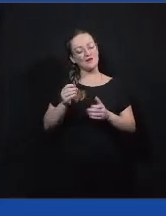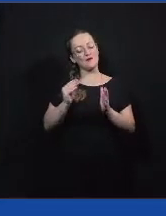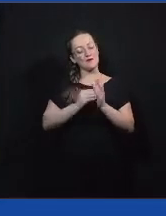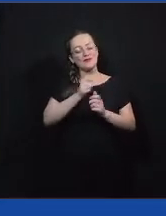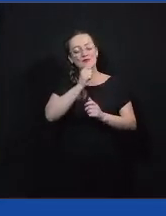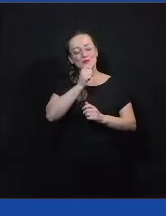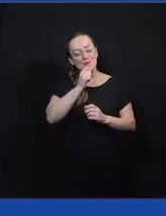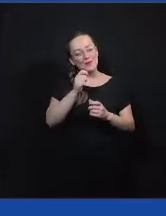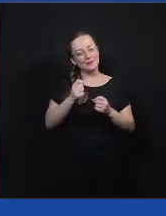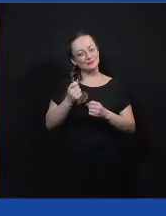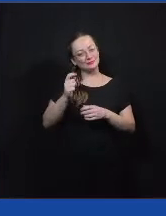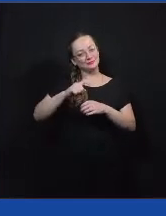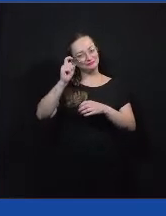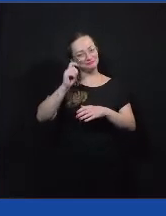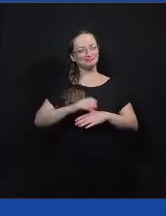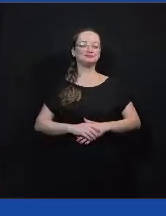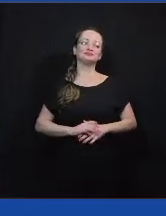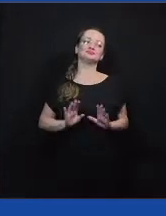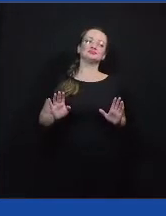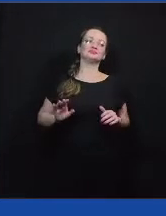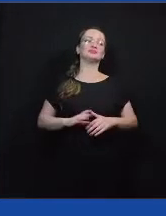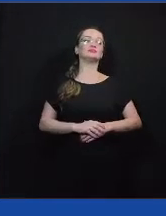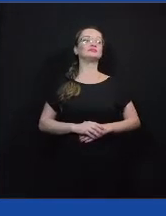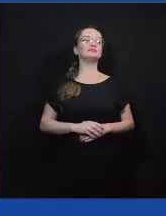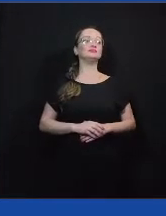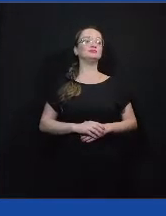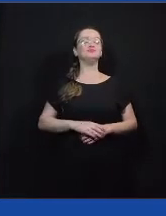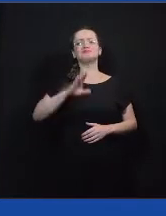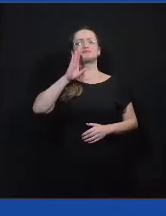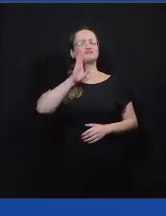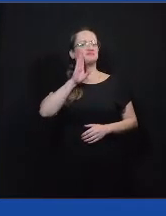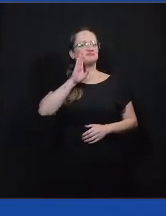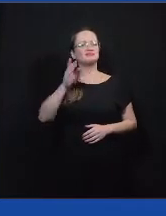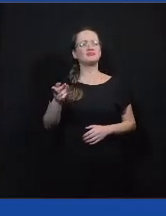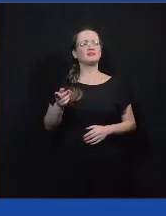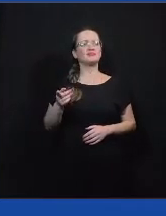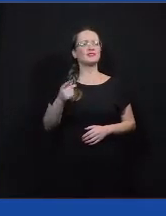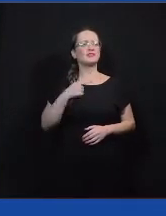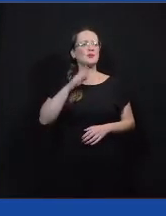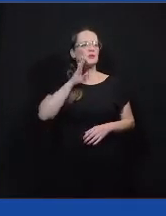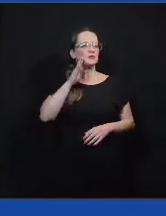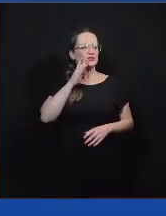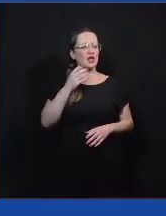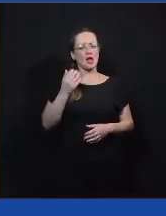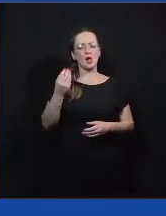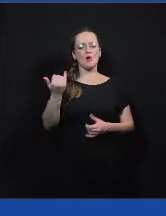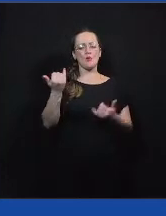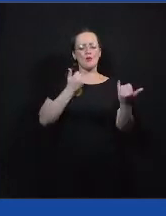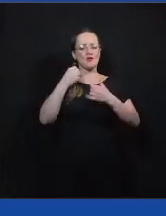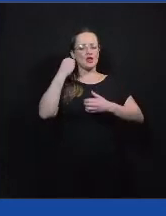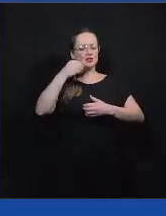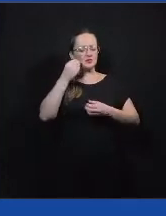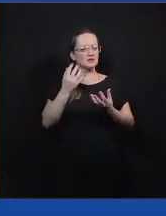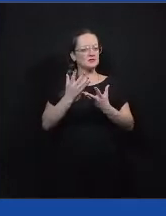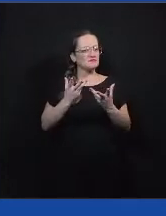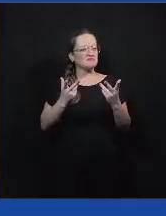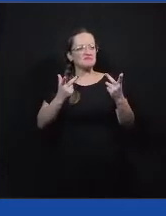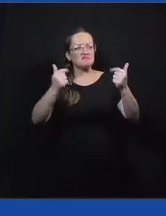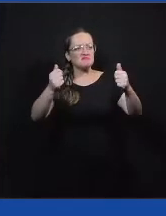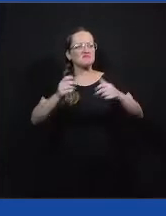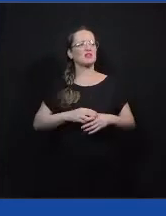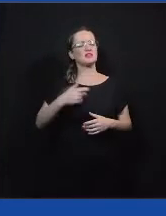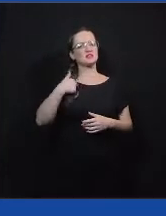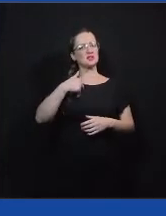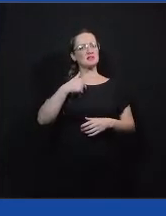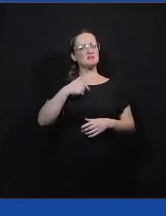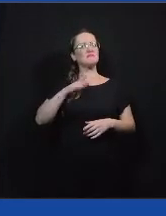Então, vamos lá. Gente, está muito legal. Vocês estão contando experiências fantásticas. E isso está sendo muito rico para nós.